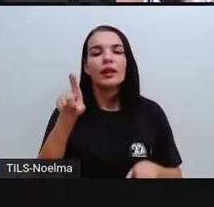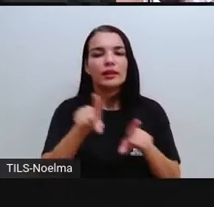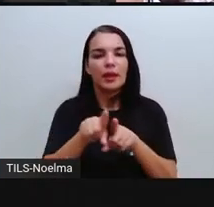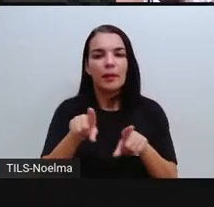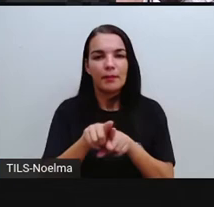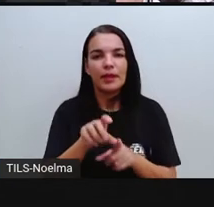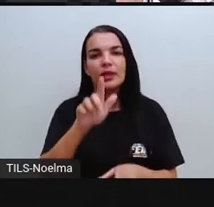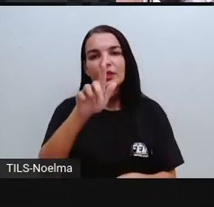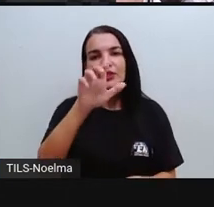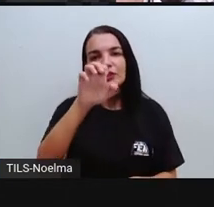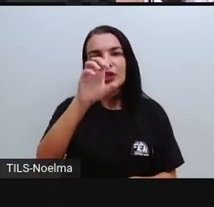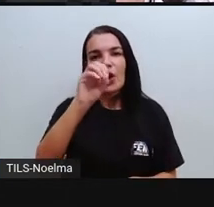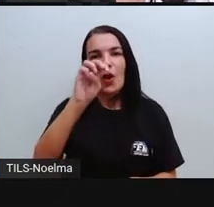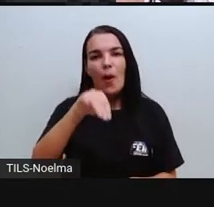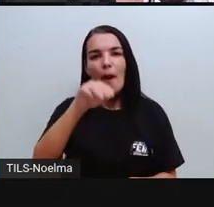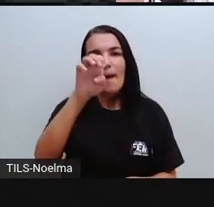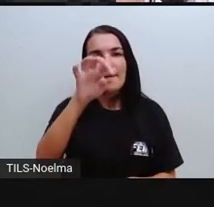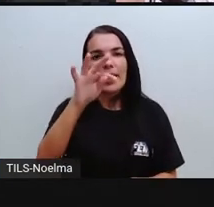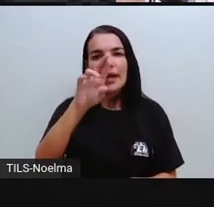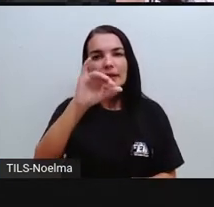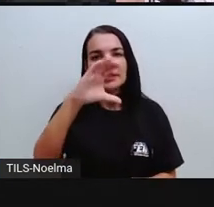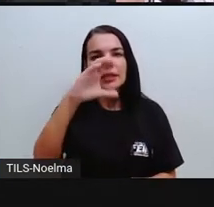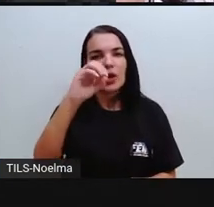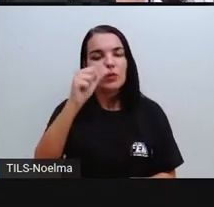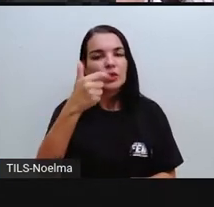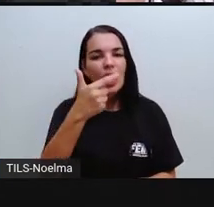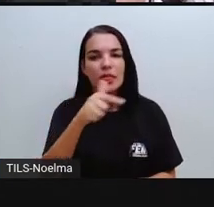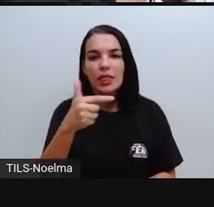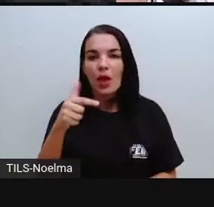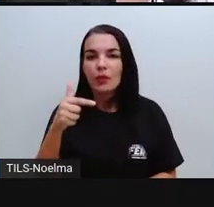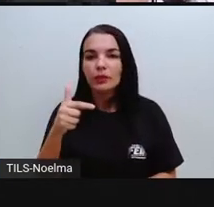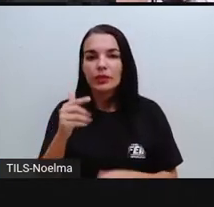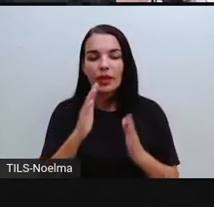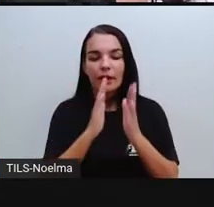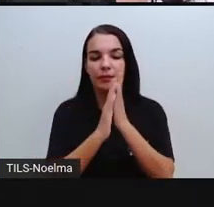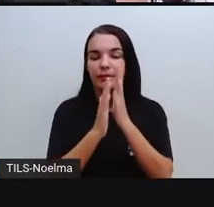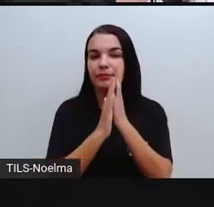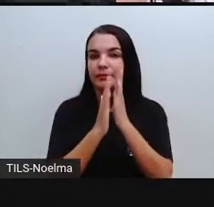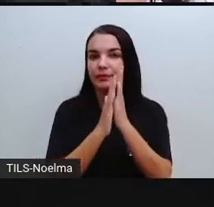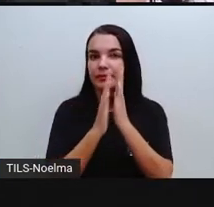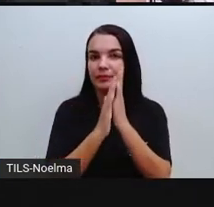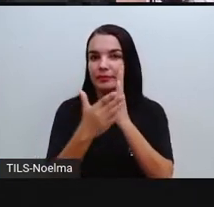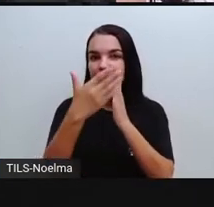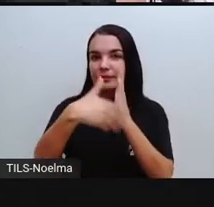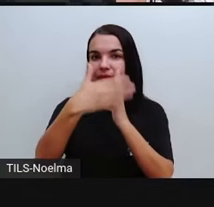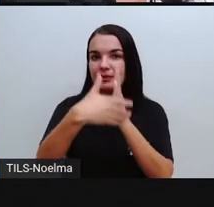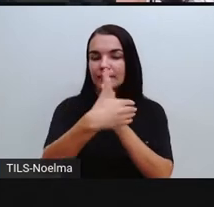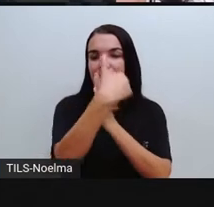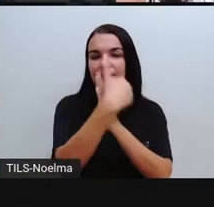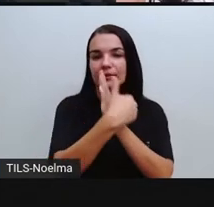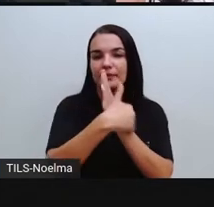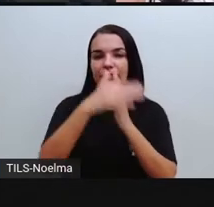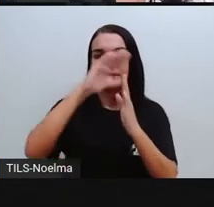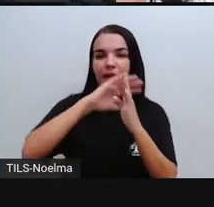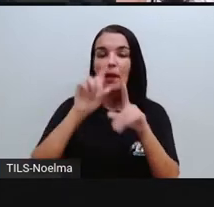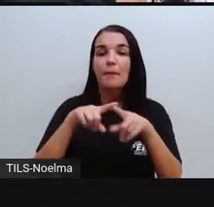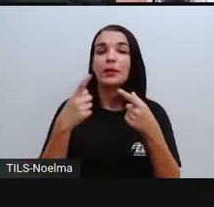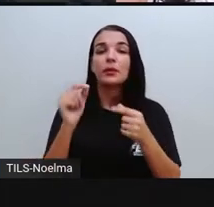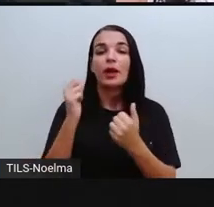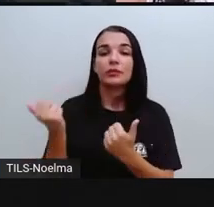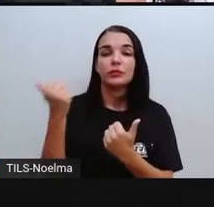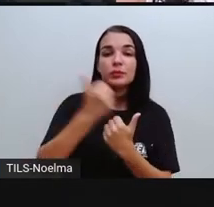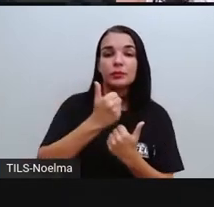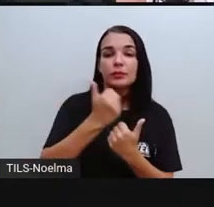geométricos e não possuem faces laterais, mas em seu lugar possuem